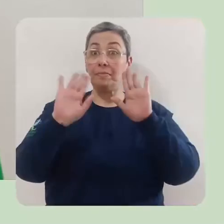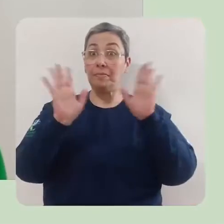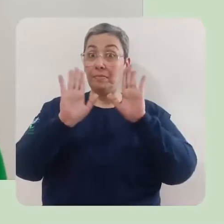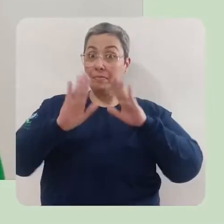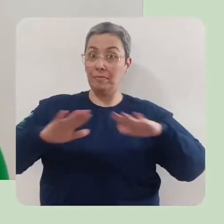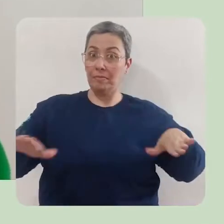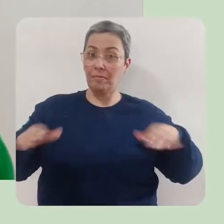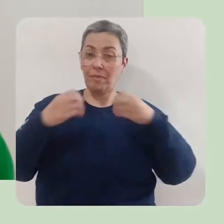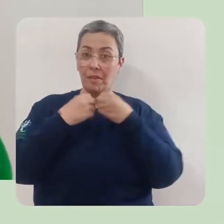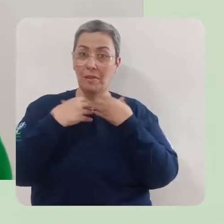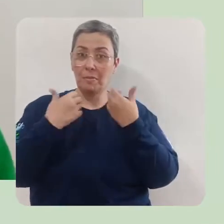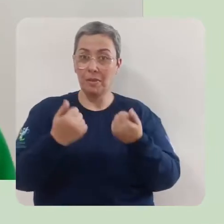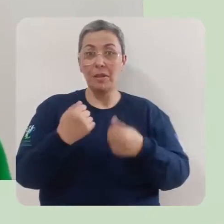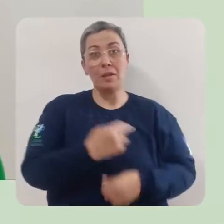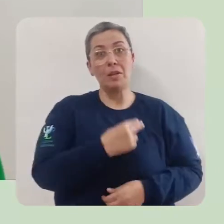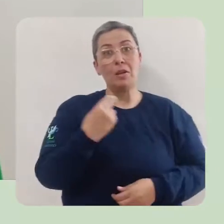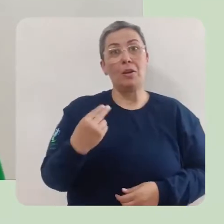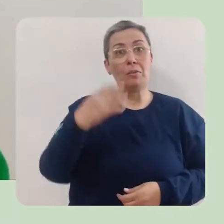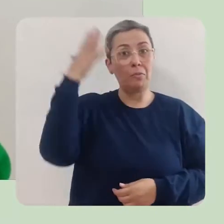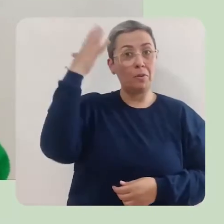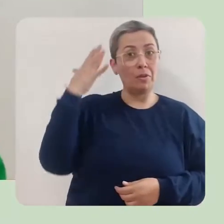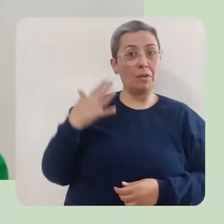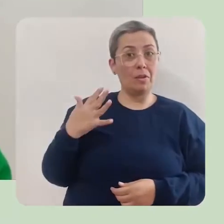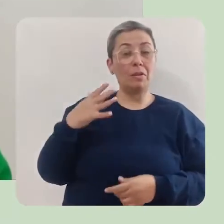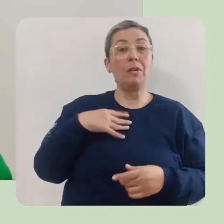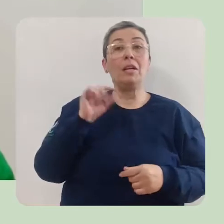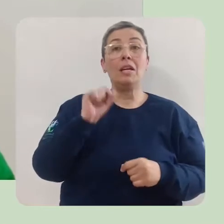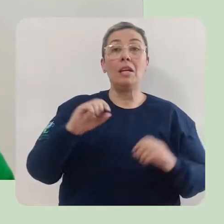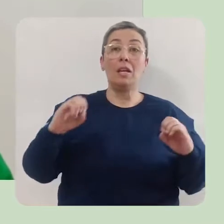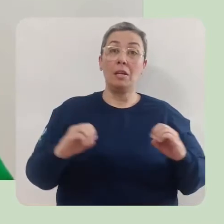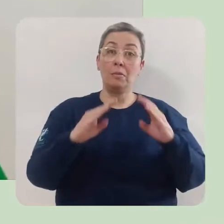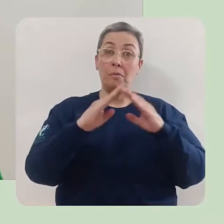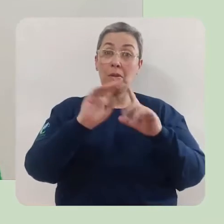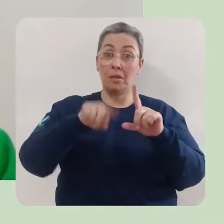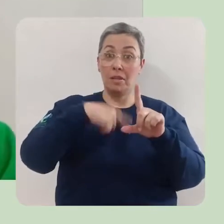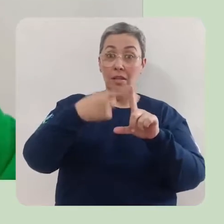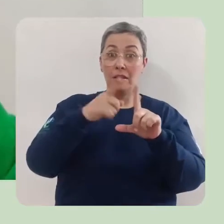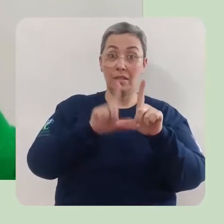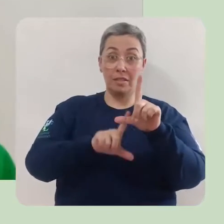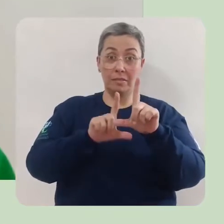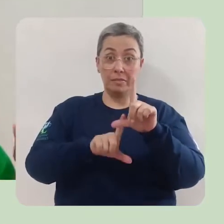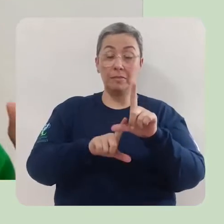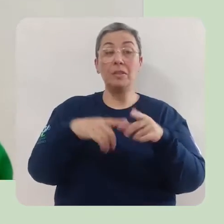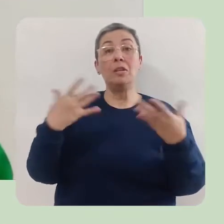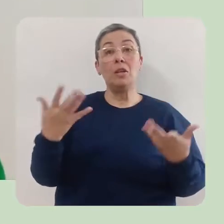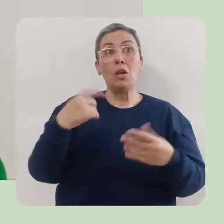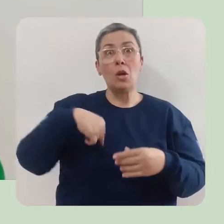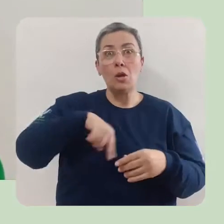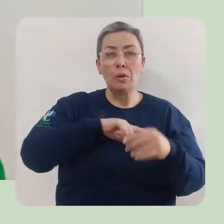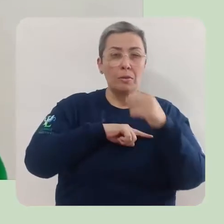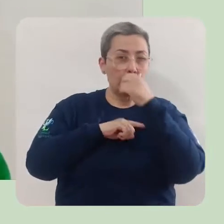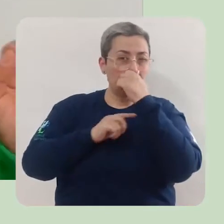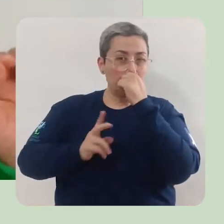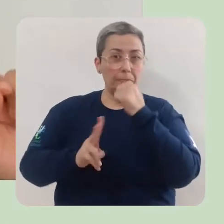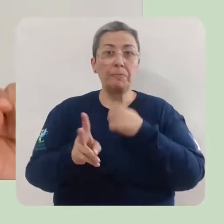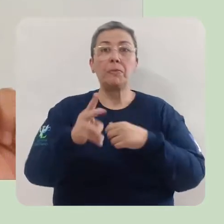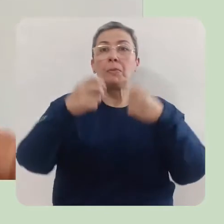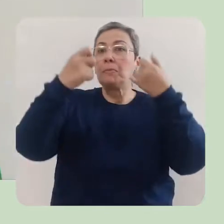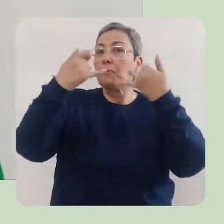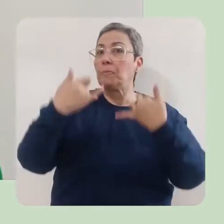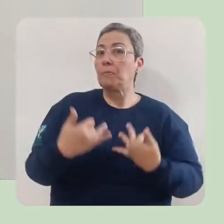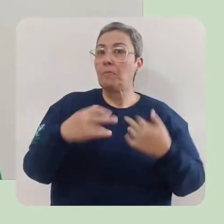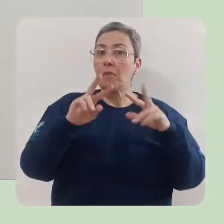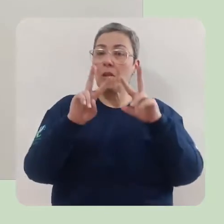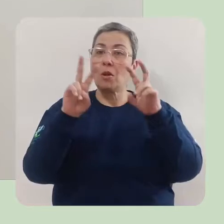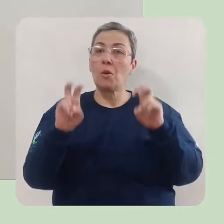Olá, crianças! Tudo bem com vocês? Eu sou a professora Thalita e esse é o programa Além das Letras. Nós vamos